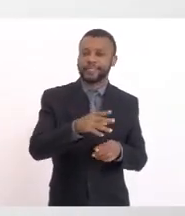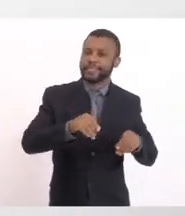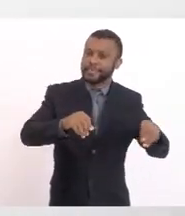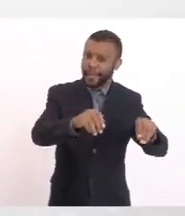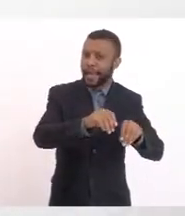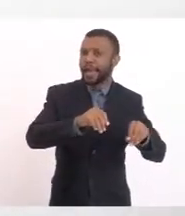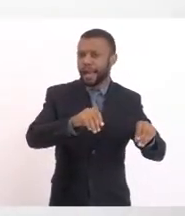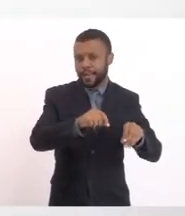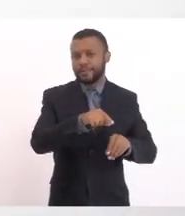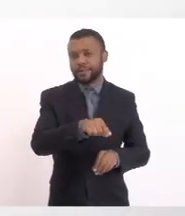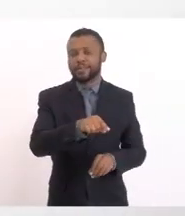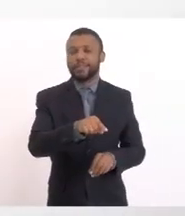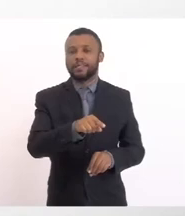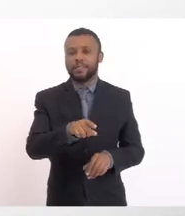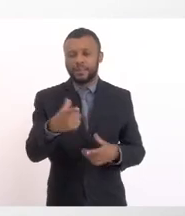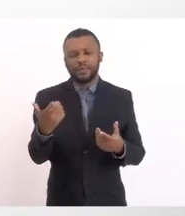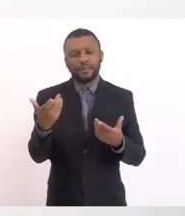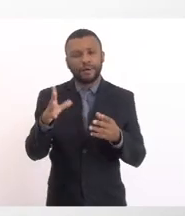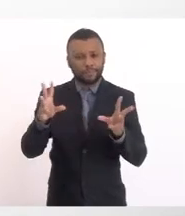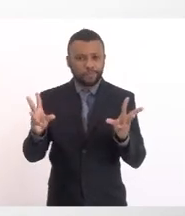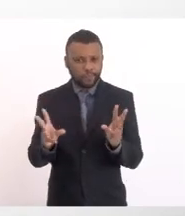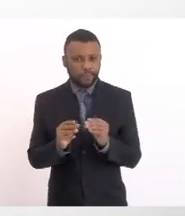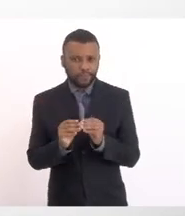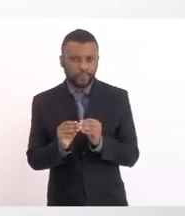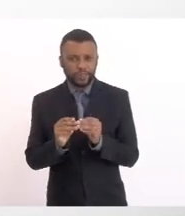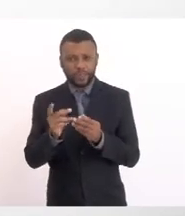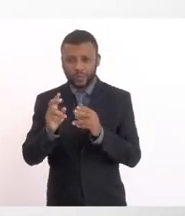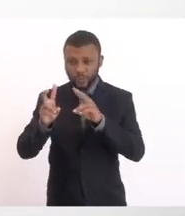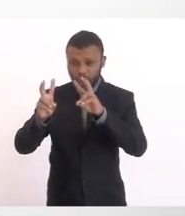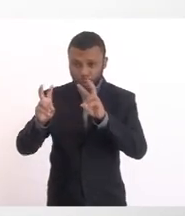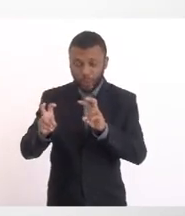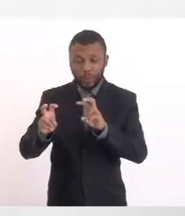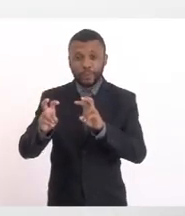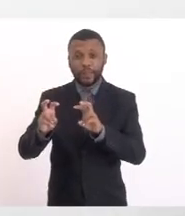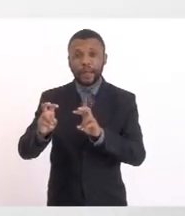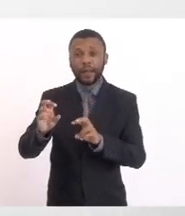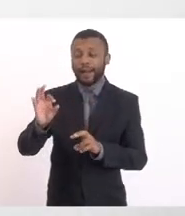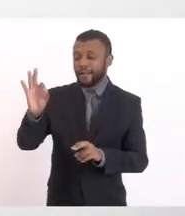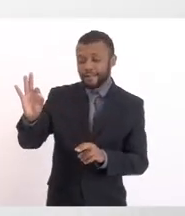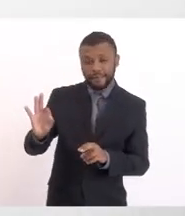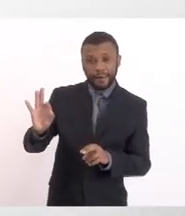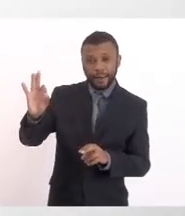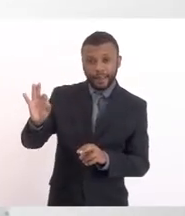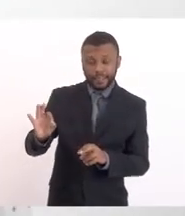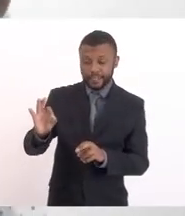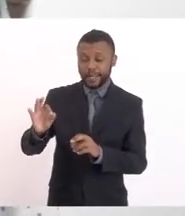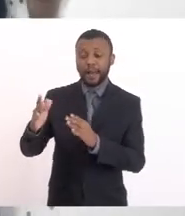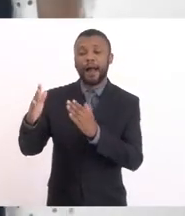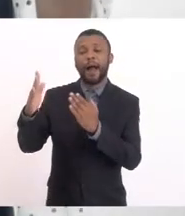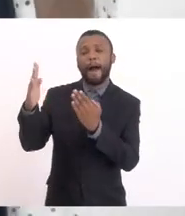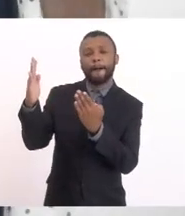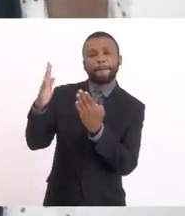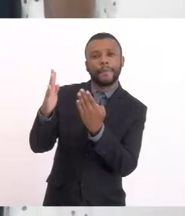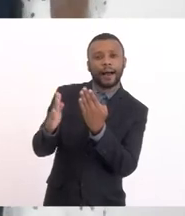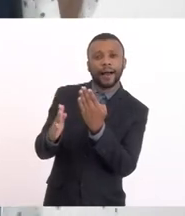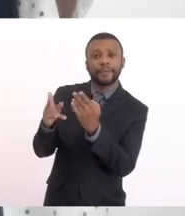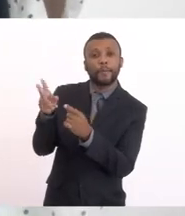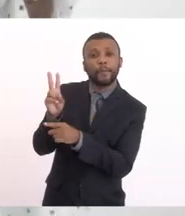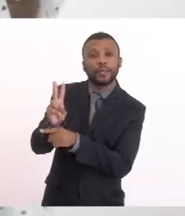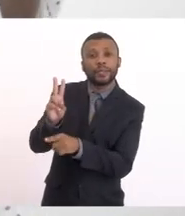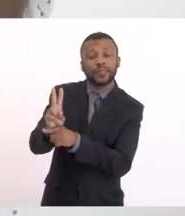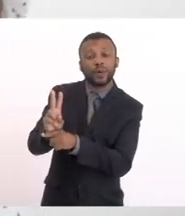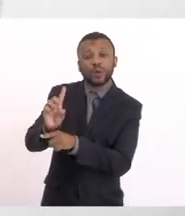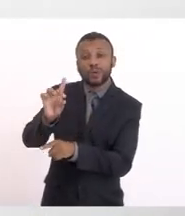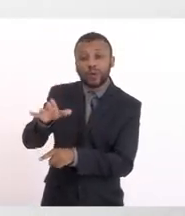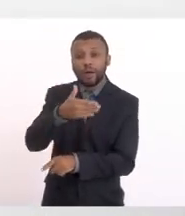É A questão das faixas Marginais de proteção A faixa marginal De proteção É uma figura Que só existe No estado do Rio de Janeiro